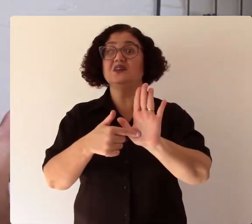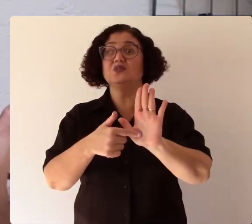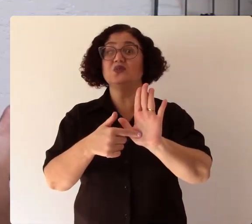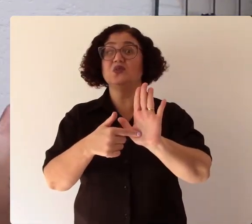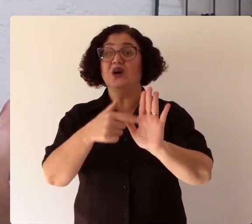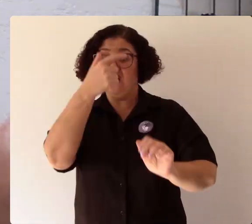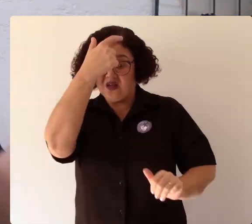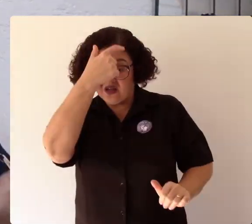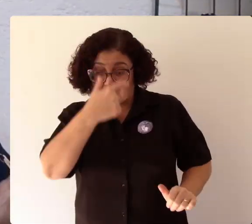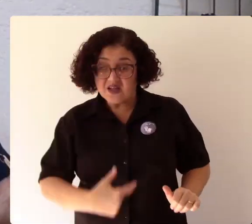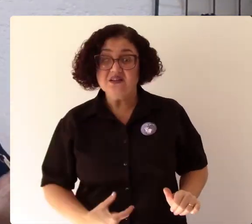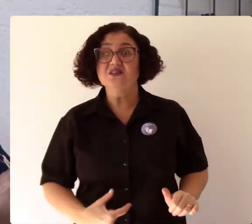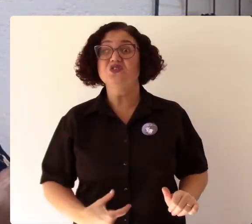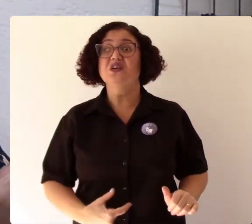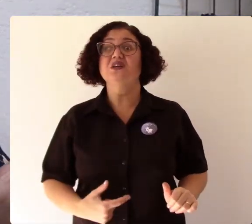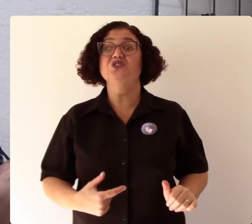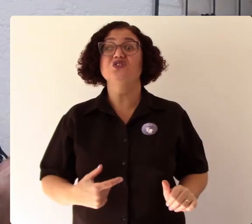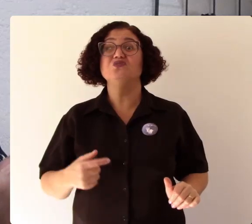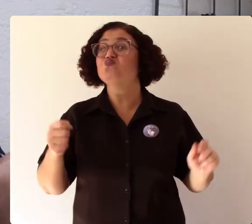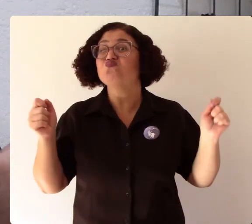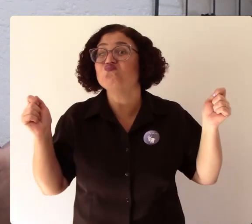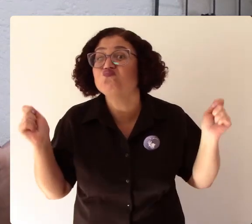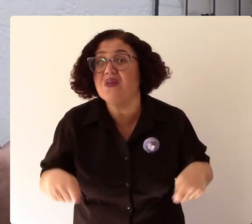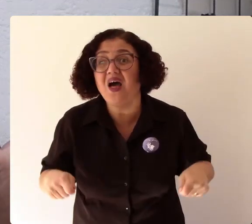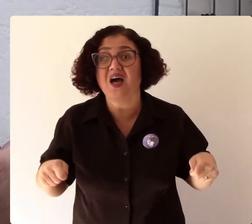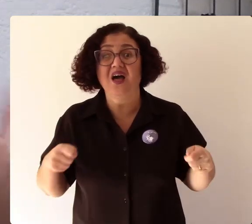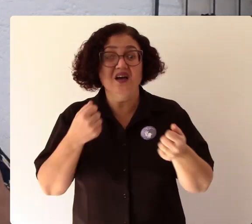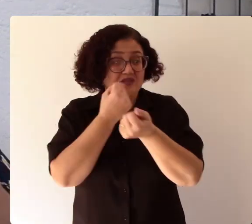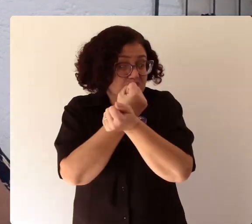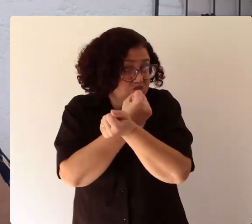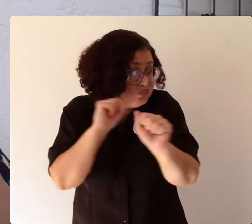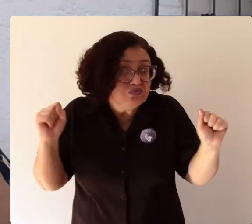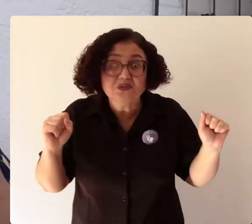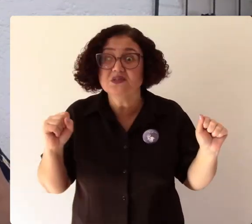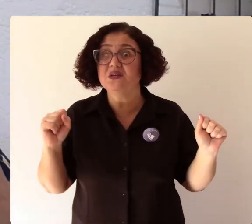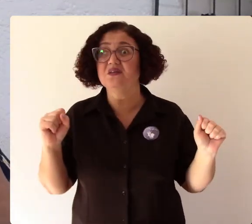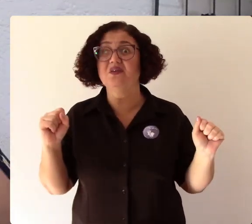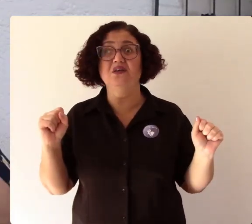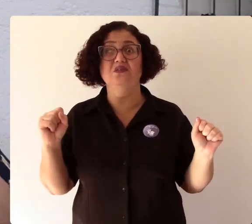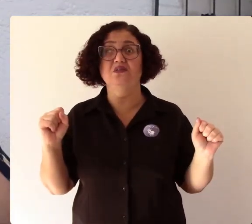dizer né dessa